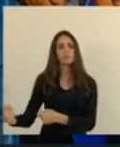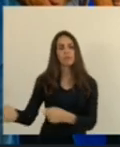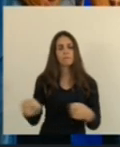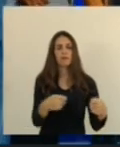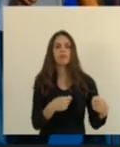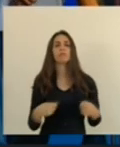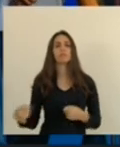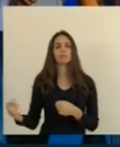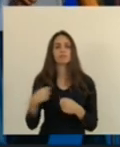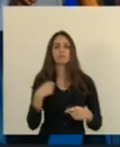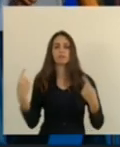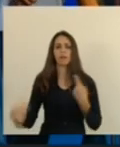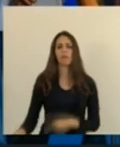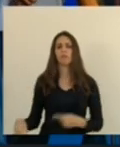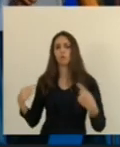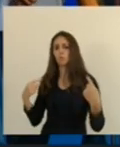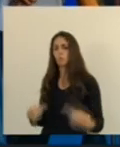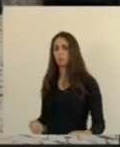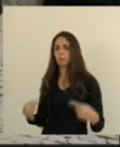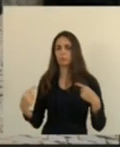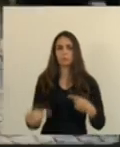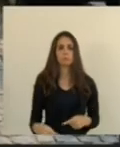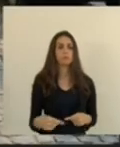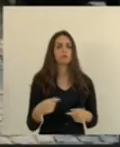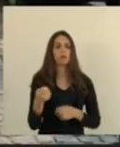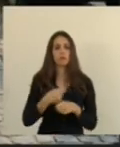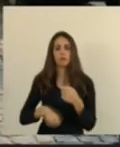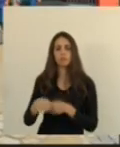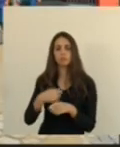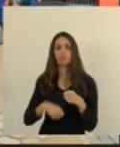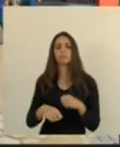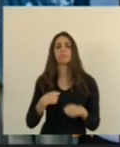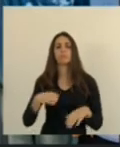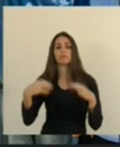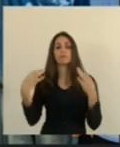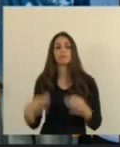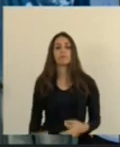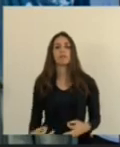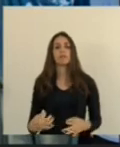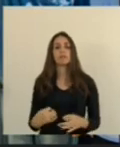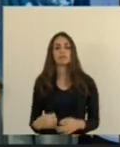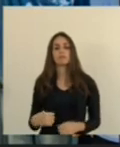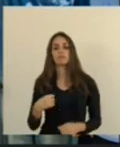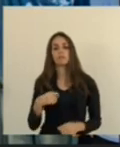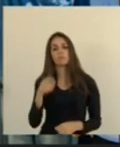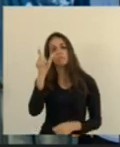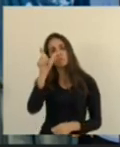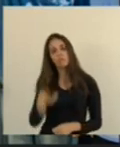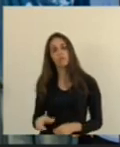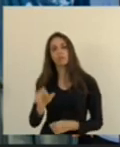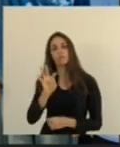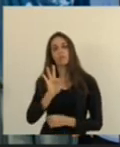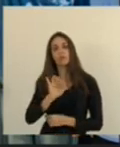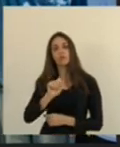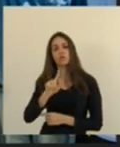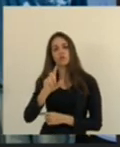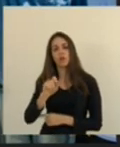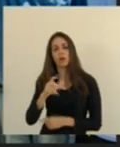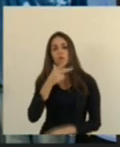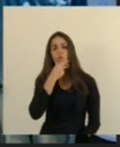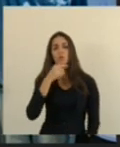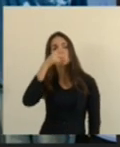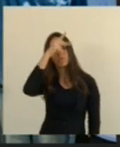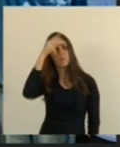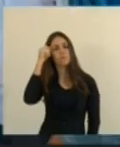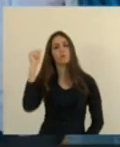e os desafios da sua administração. Pode ter certeza, meu amigo Tiago, prefeito Tiago, que nós